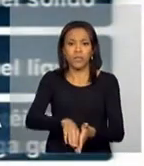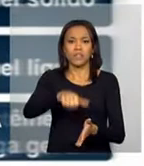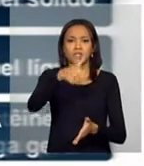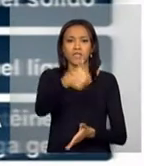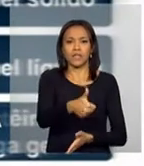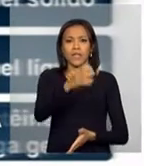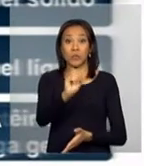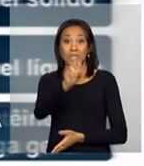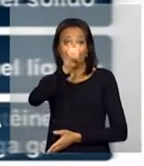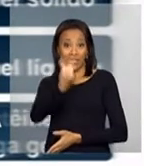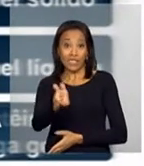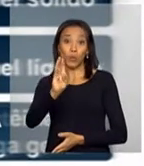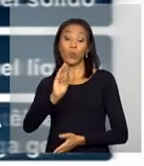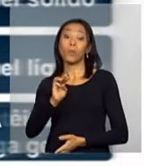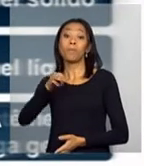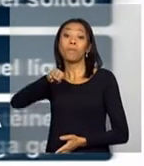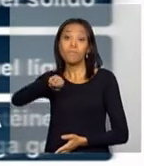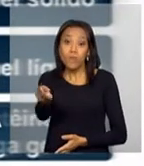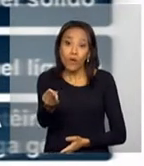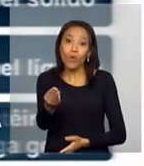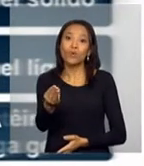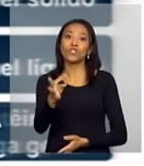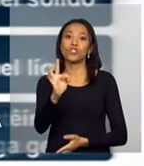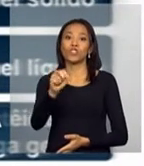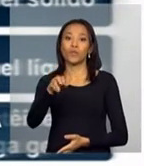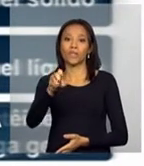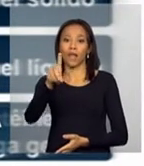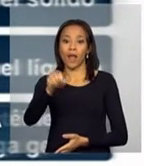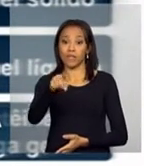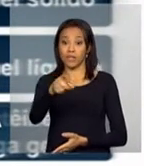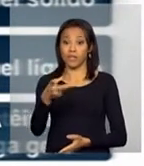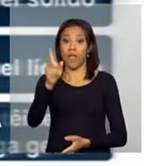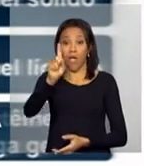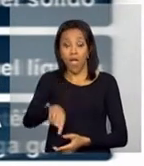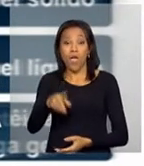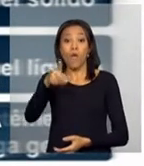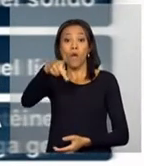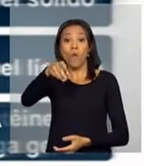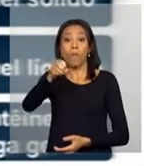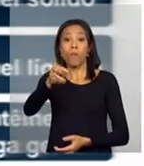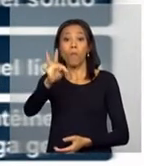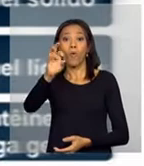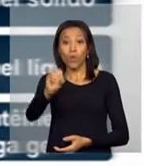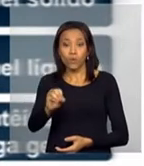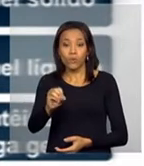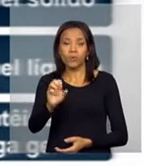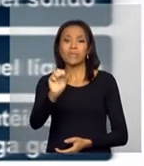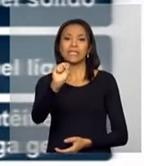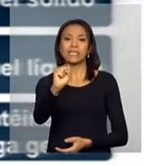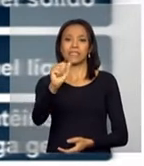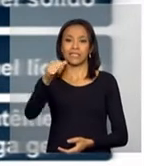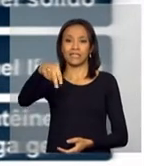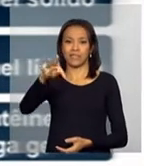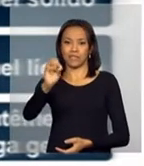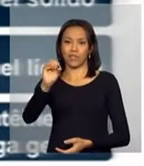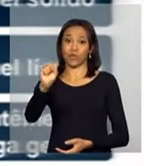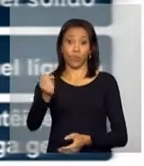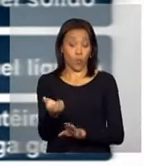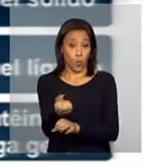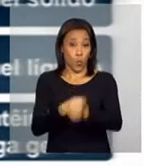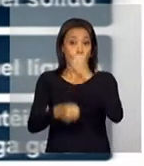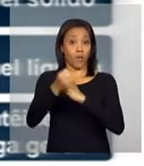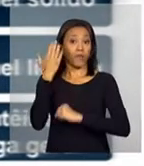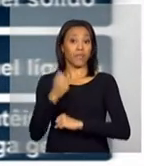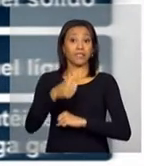milhões de toneladas por ano. Isso é um Porto de Santos novo, presidente. O Porto de Santos movimentou, no ano passado,